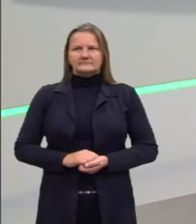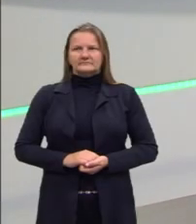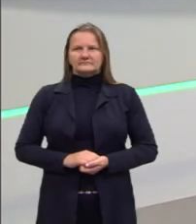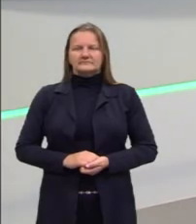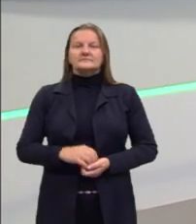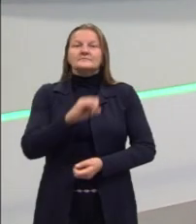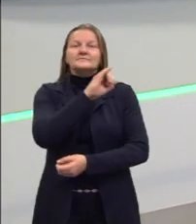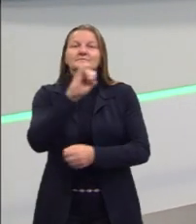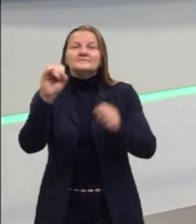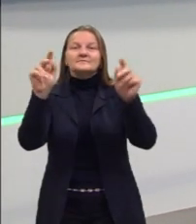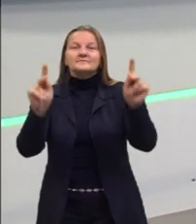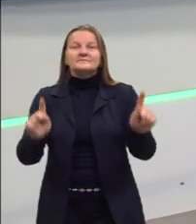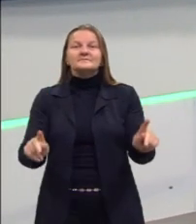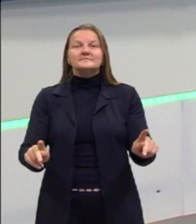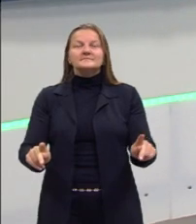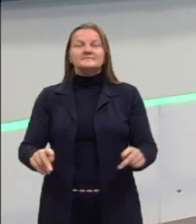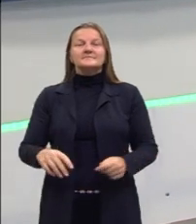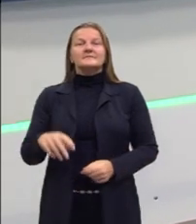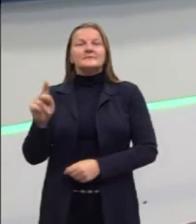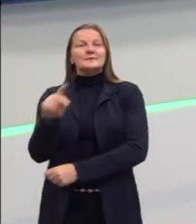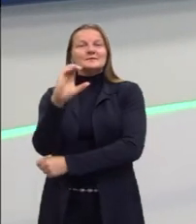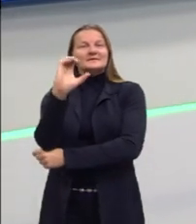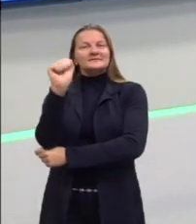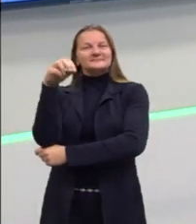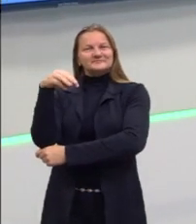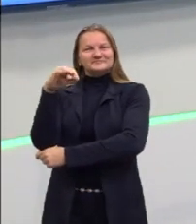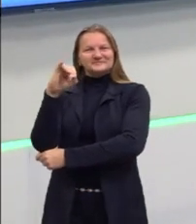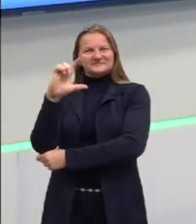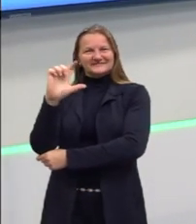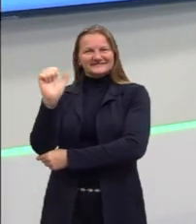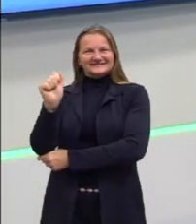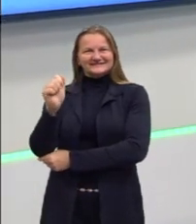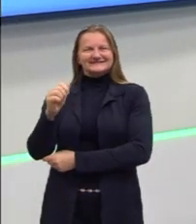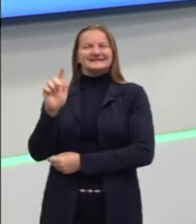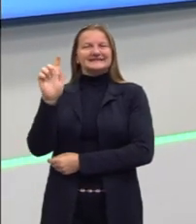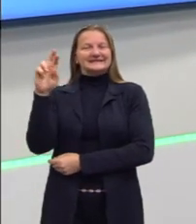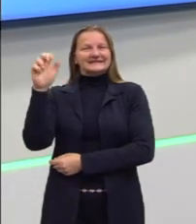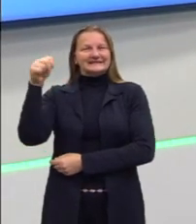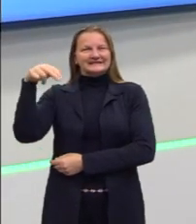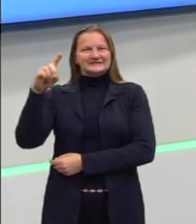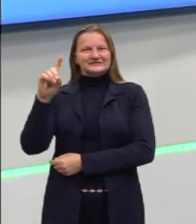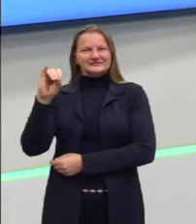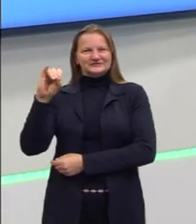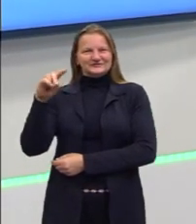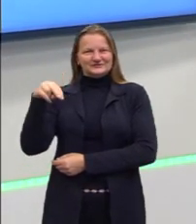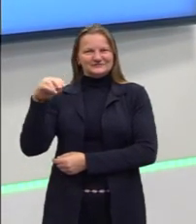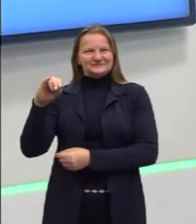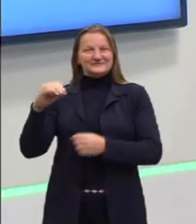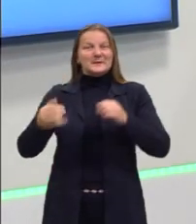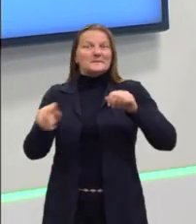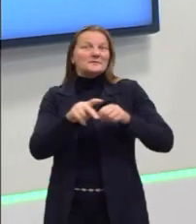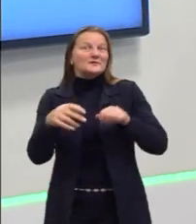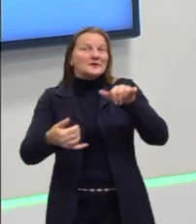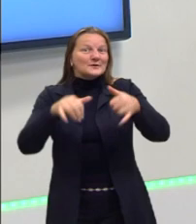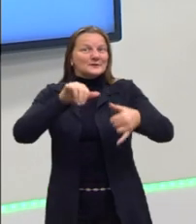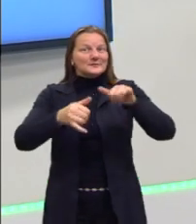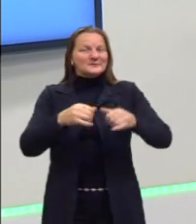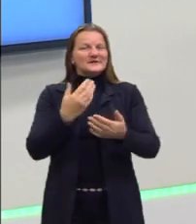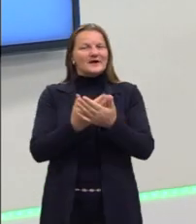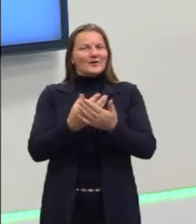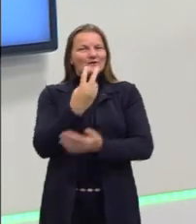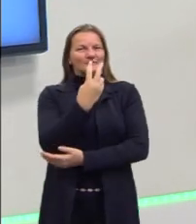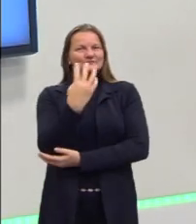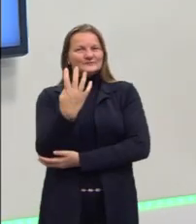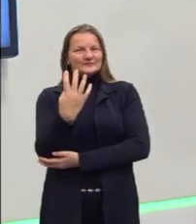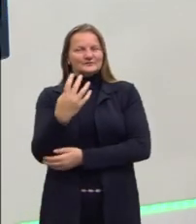Olá pessoal, eu sou a professora Camila Grandini, sou professora de Química e hoje nós vamos ver a aula 24 de